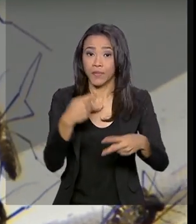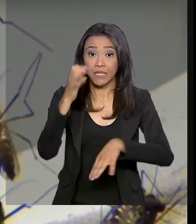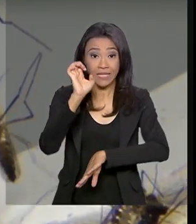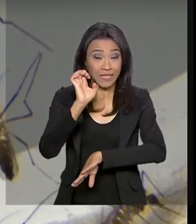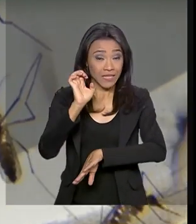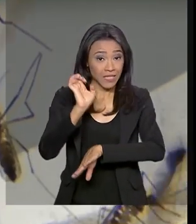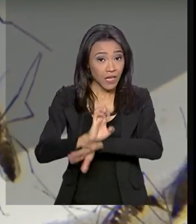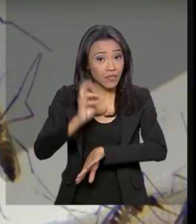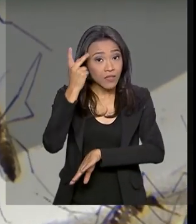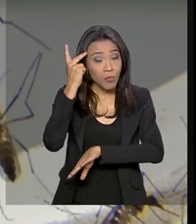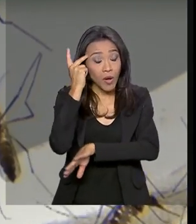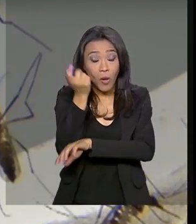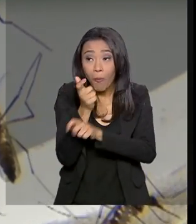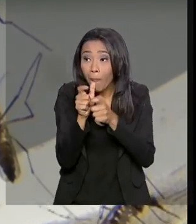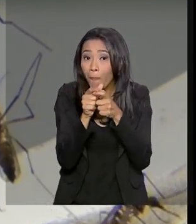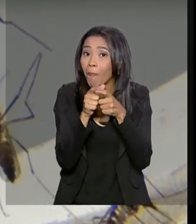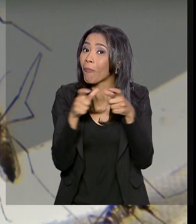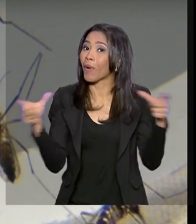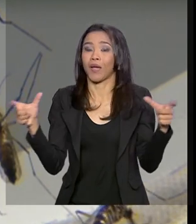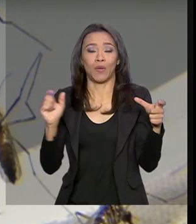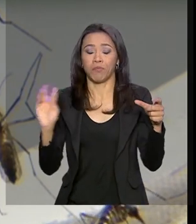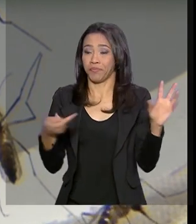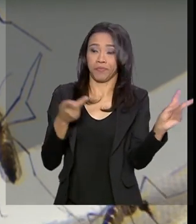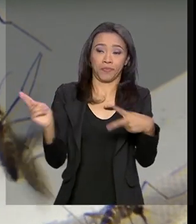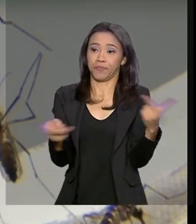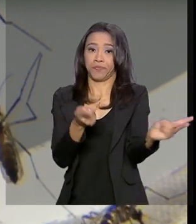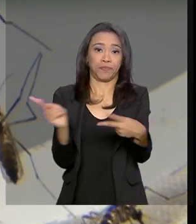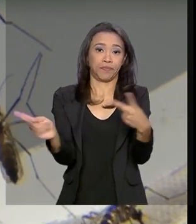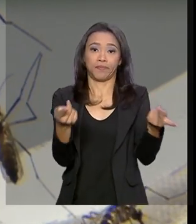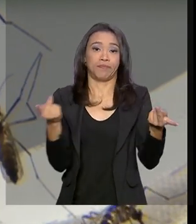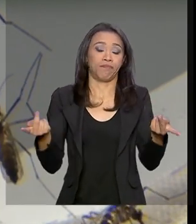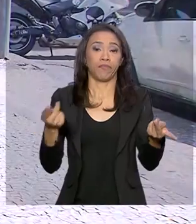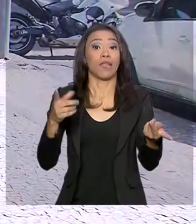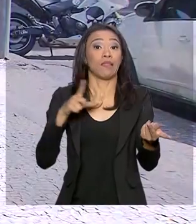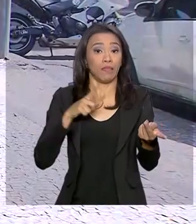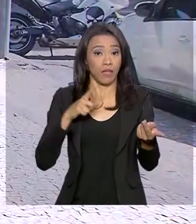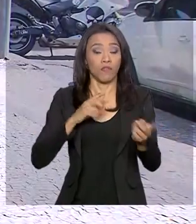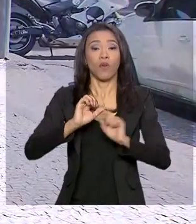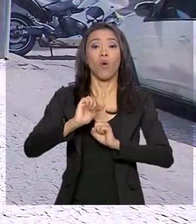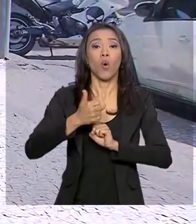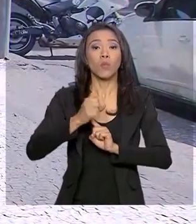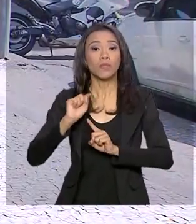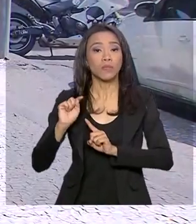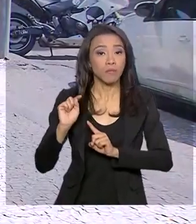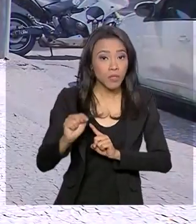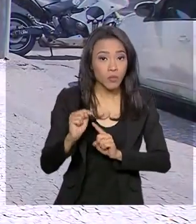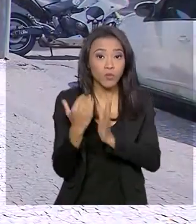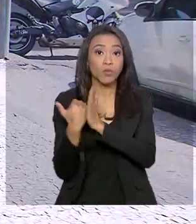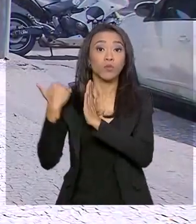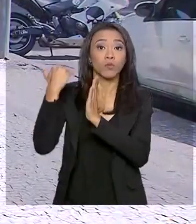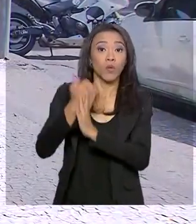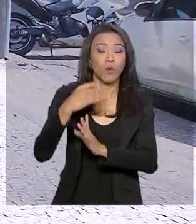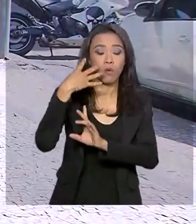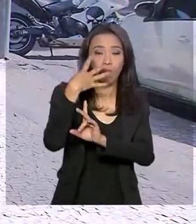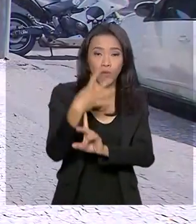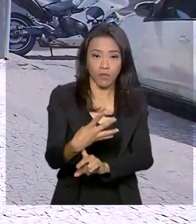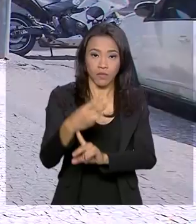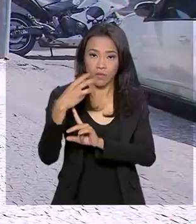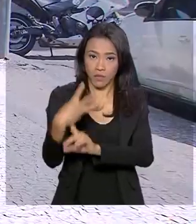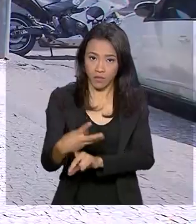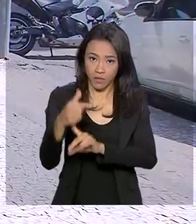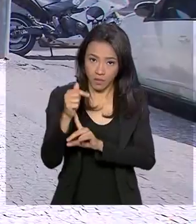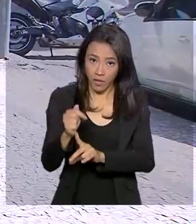maior aumento de notificações por dengue. Houve um salto de mais de 11 mil para 437